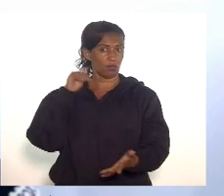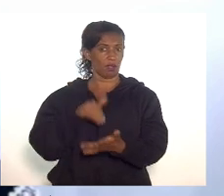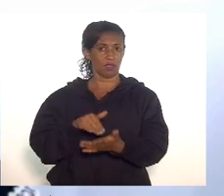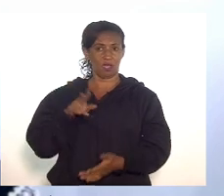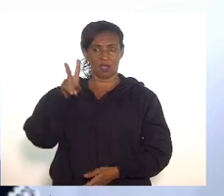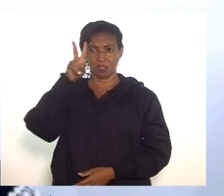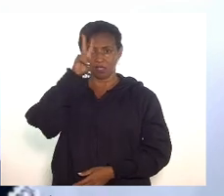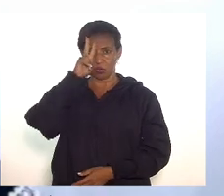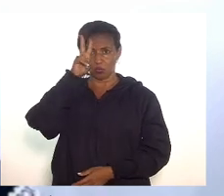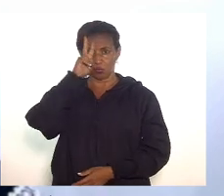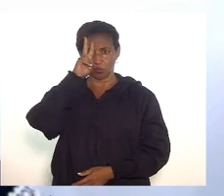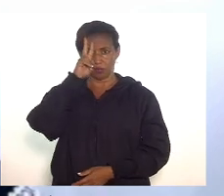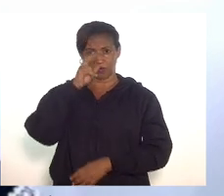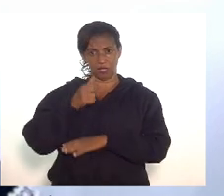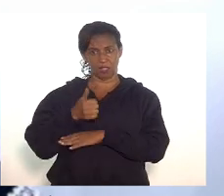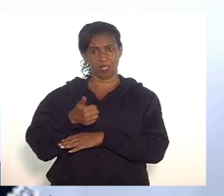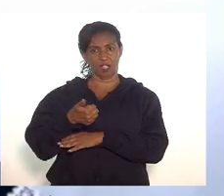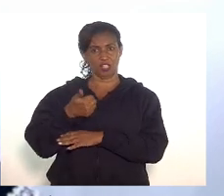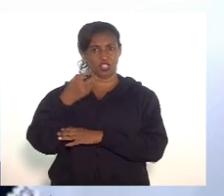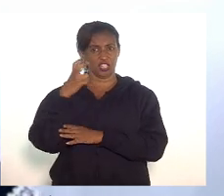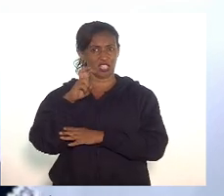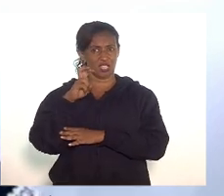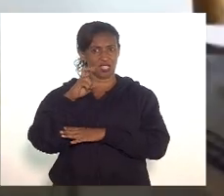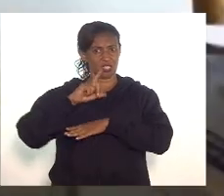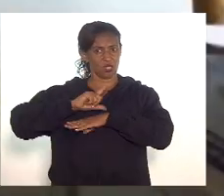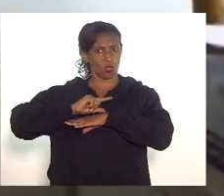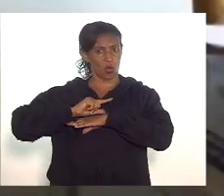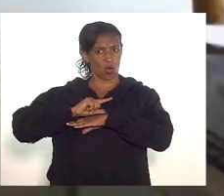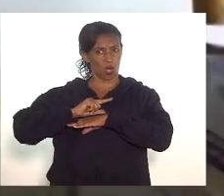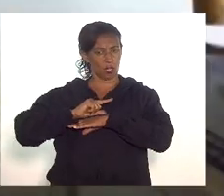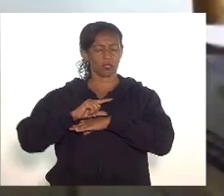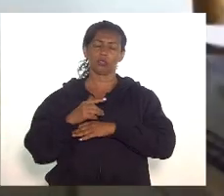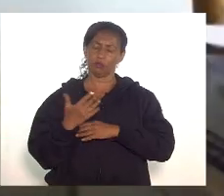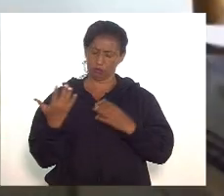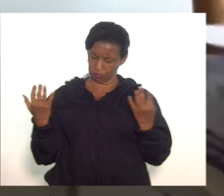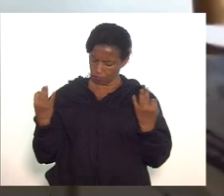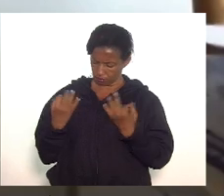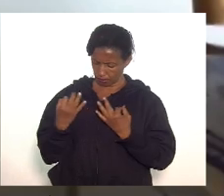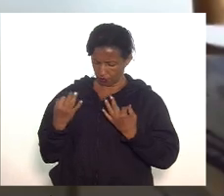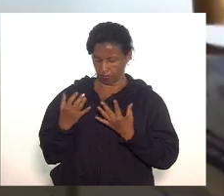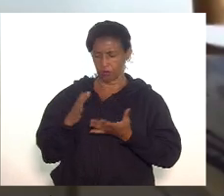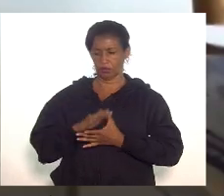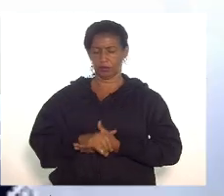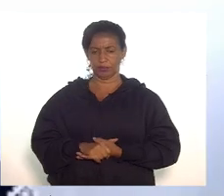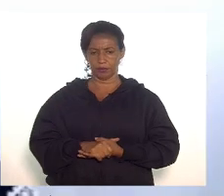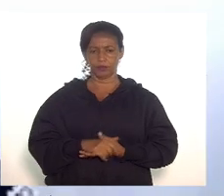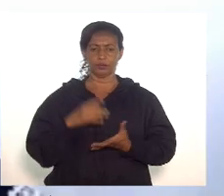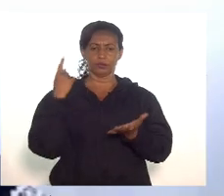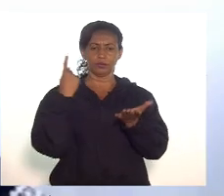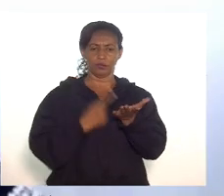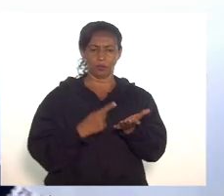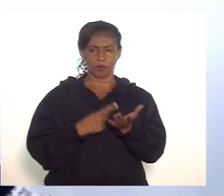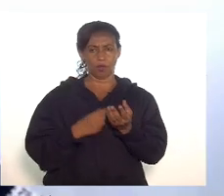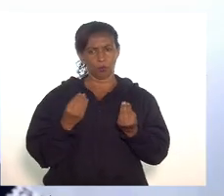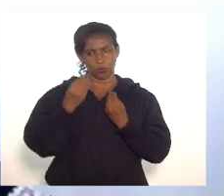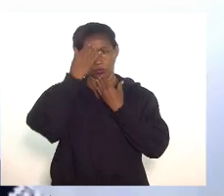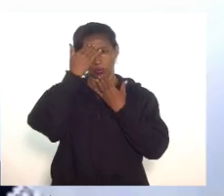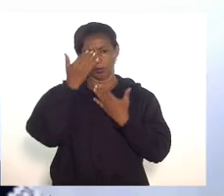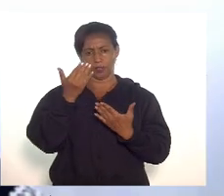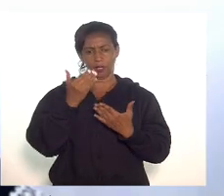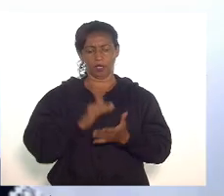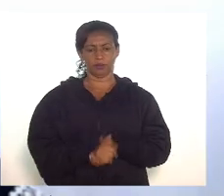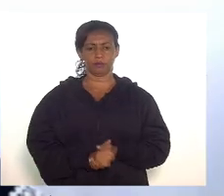segunda-feira, às 15 horas? Perfeitamente, senhora presidente. Então, construído o acordo, muito obrigada.